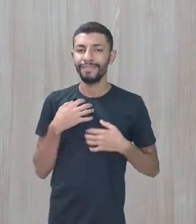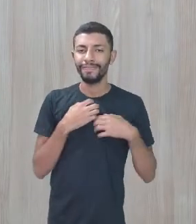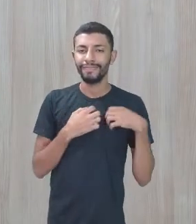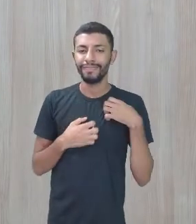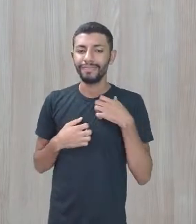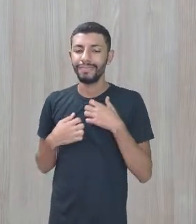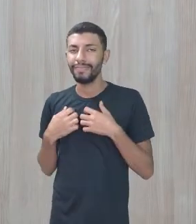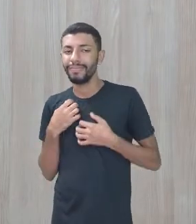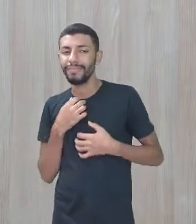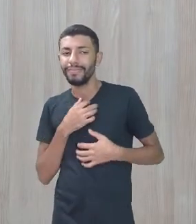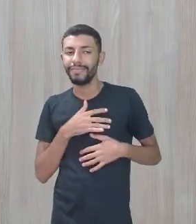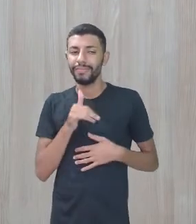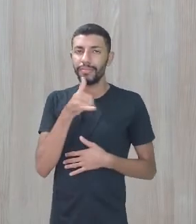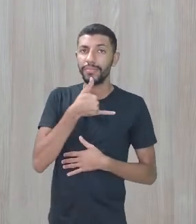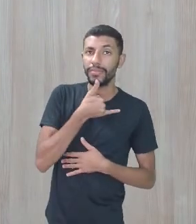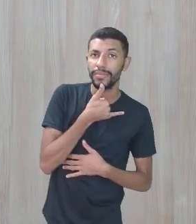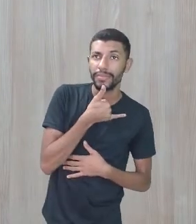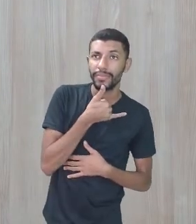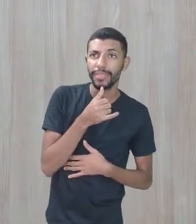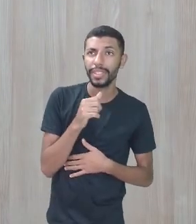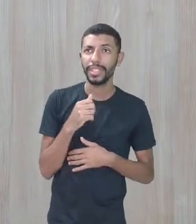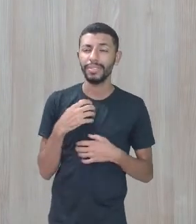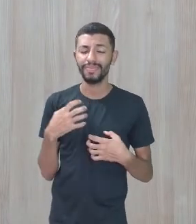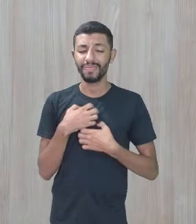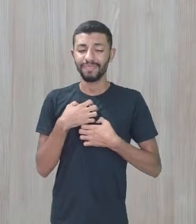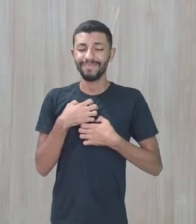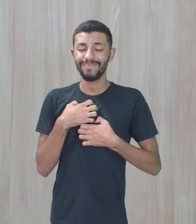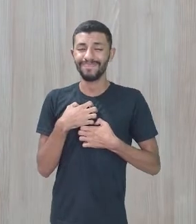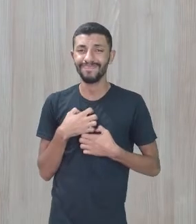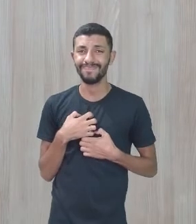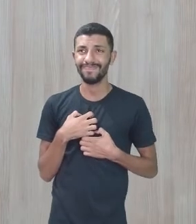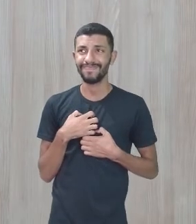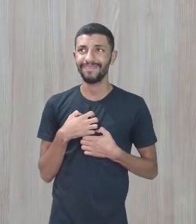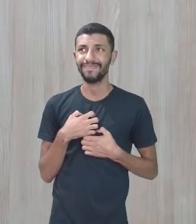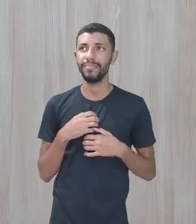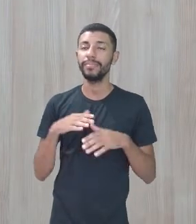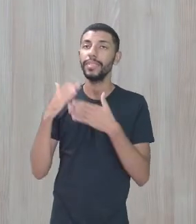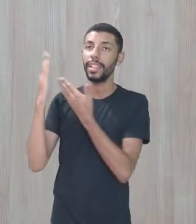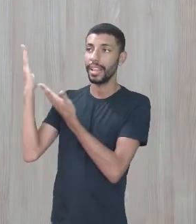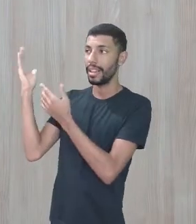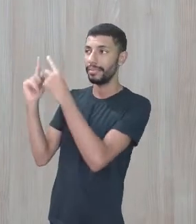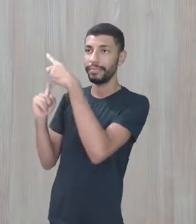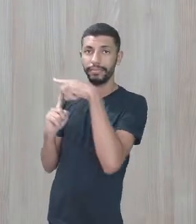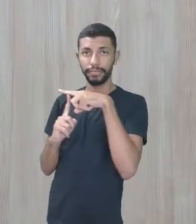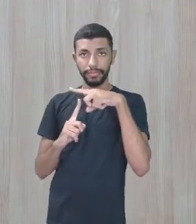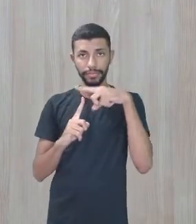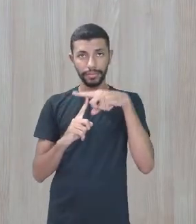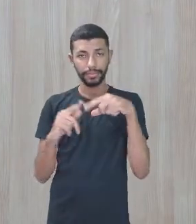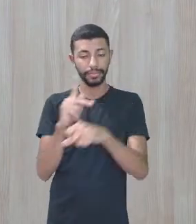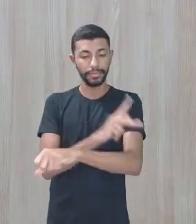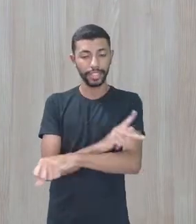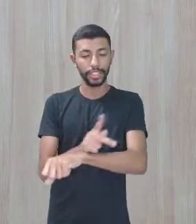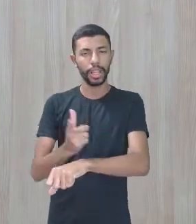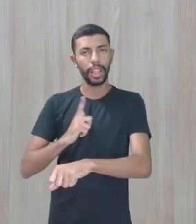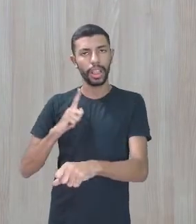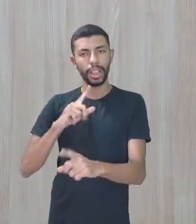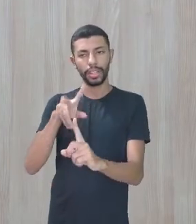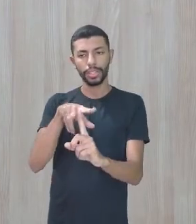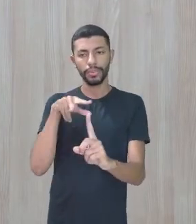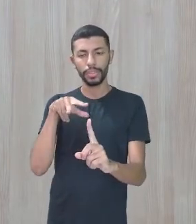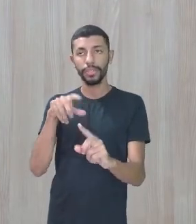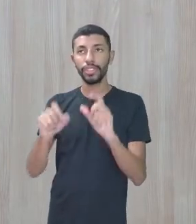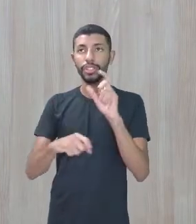emocionalmente, triste, abalado? Essa pedagogia, ela vai ter esse olhar de